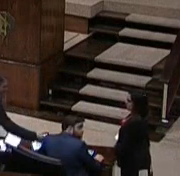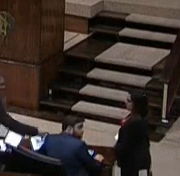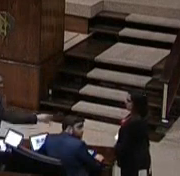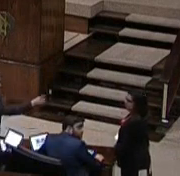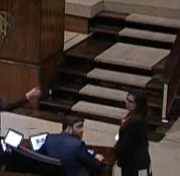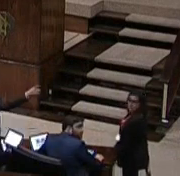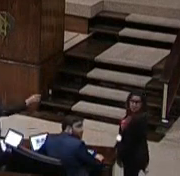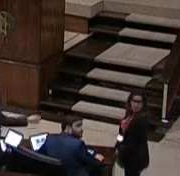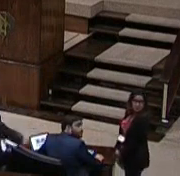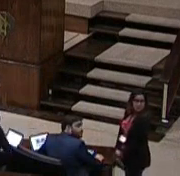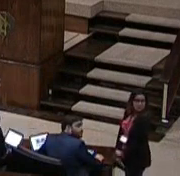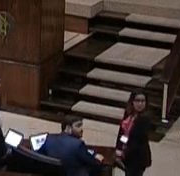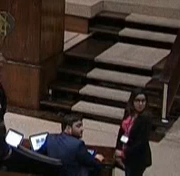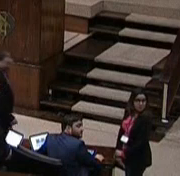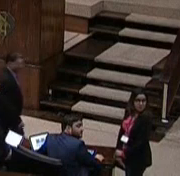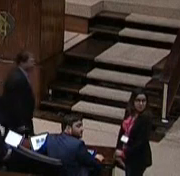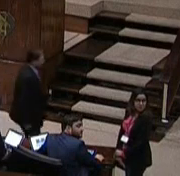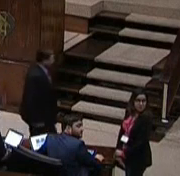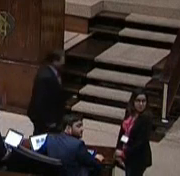em defesa das instituições públicas.